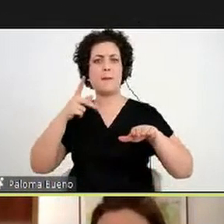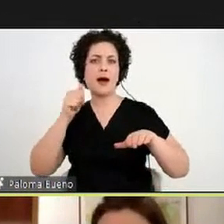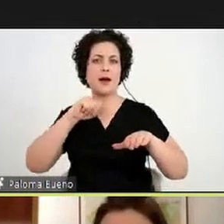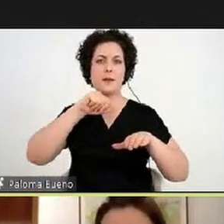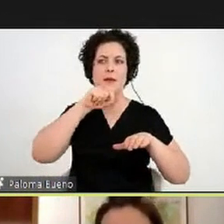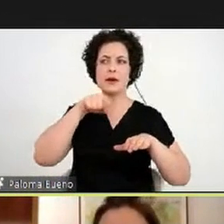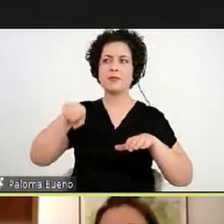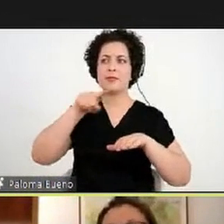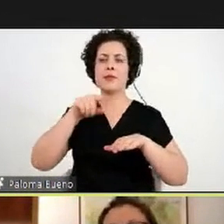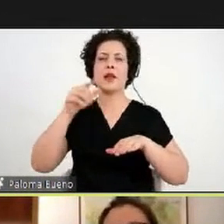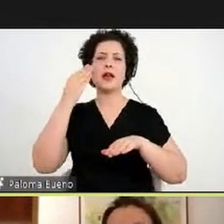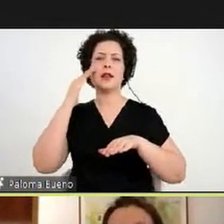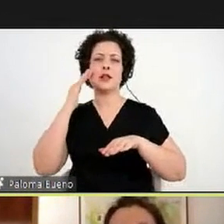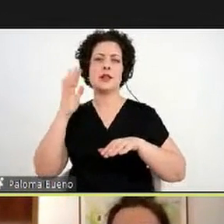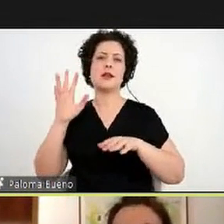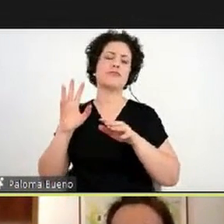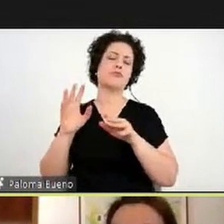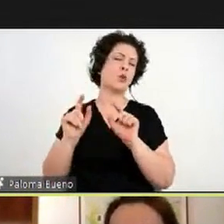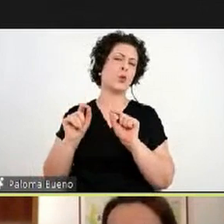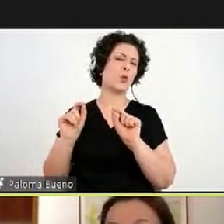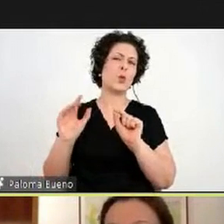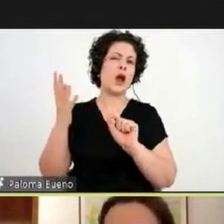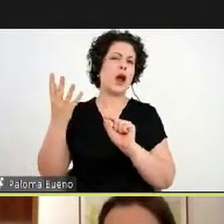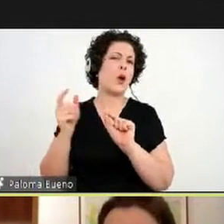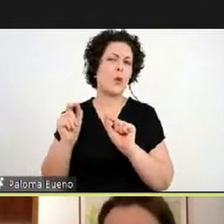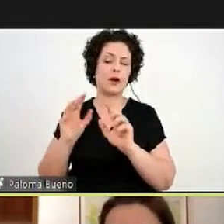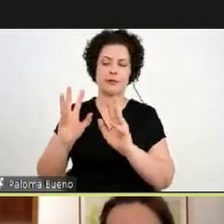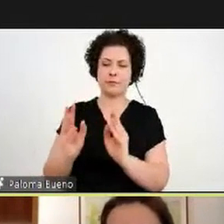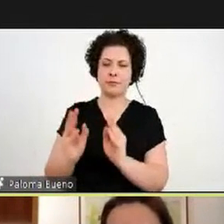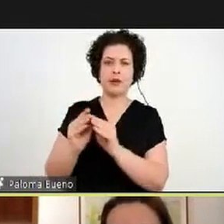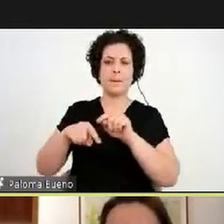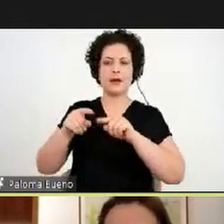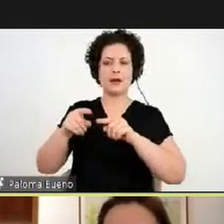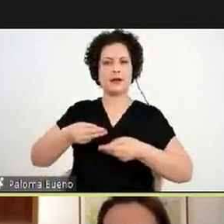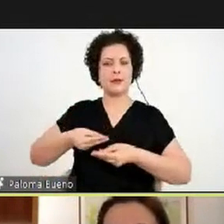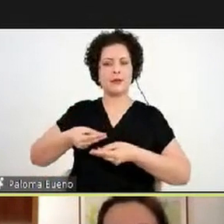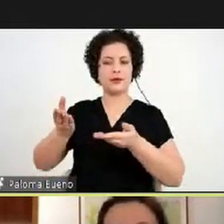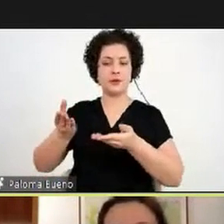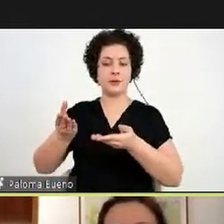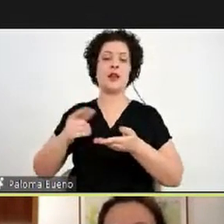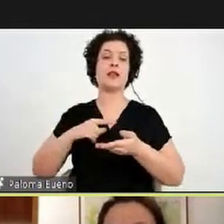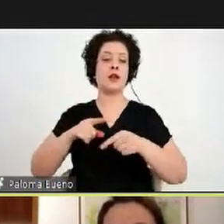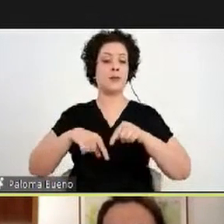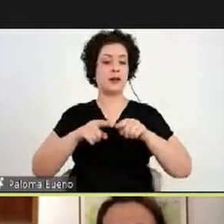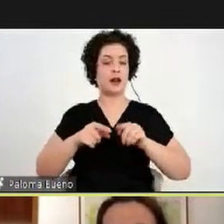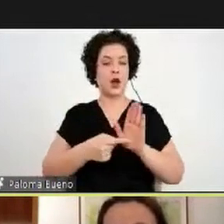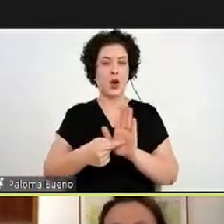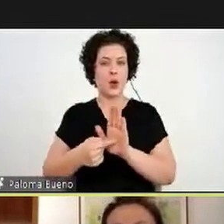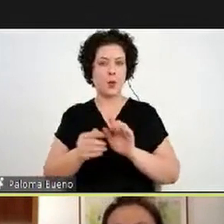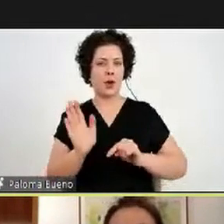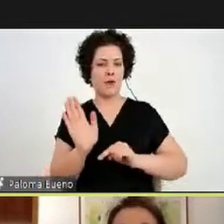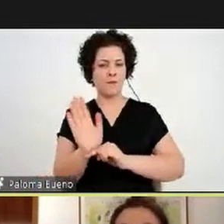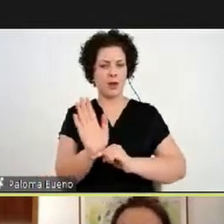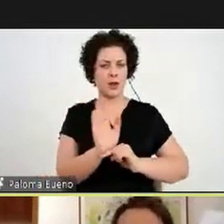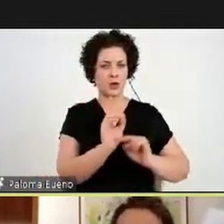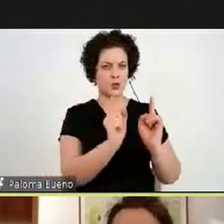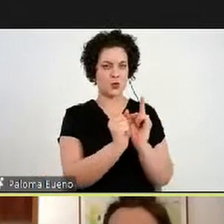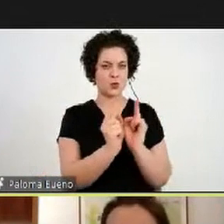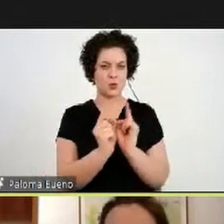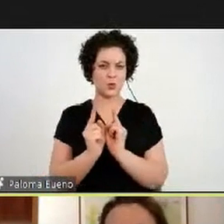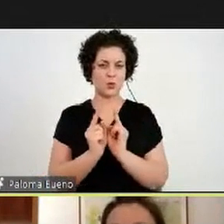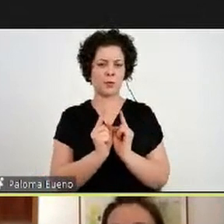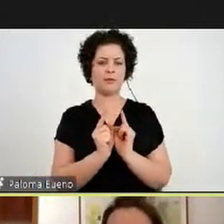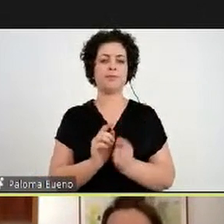o que estava acontecendo, enfim. Então, tem um material que eu mostro para eles também, esses pequenos vídeos, e aqui